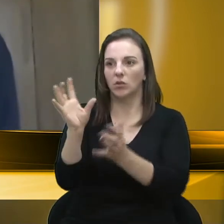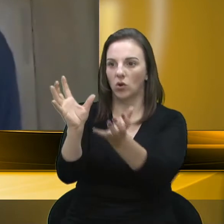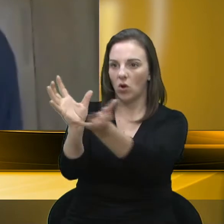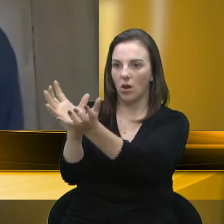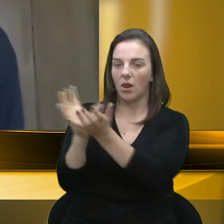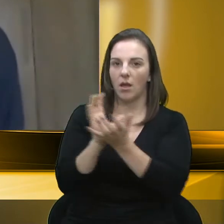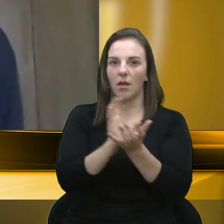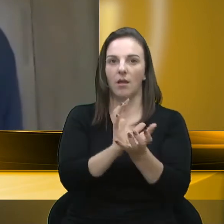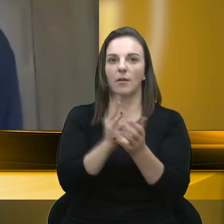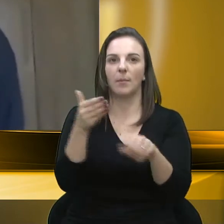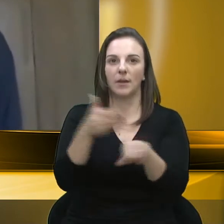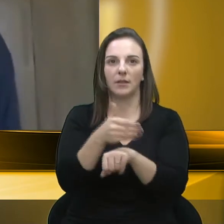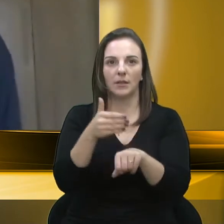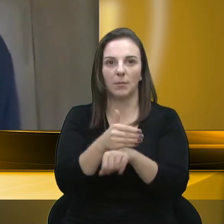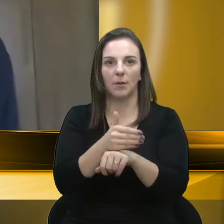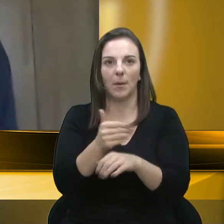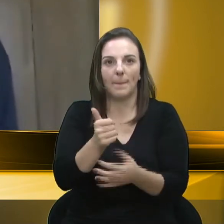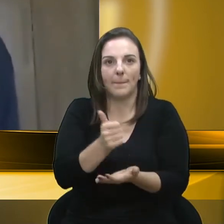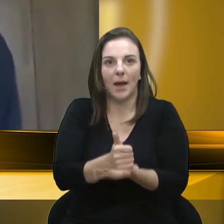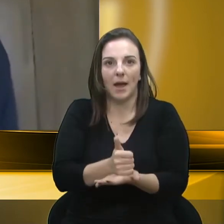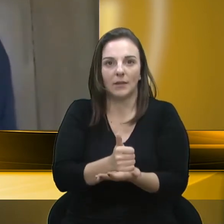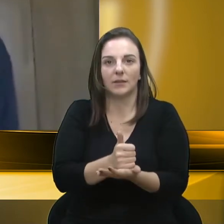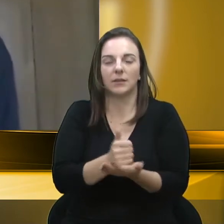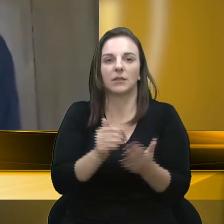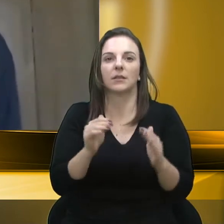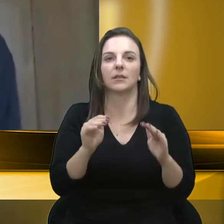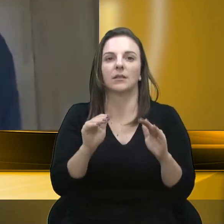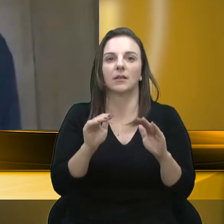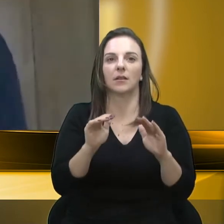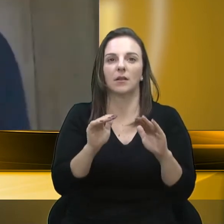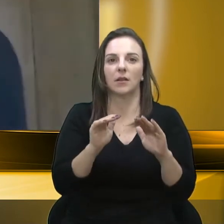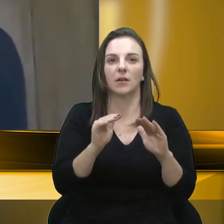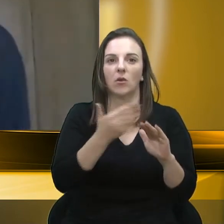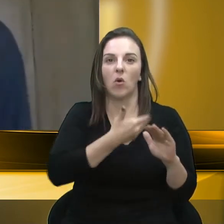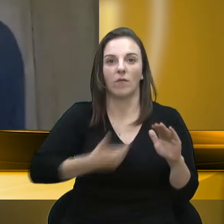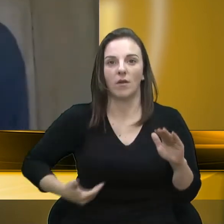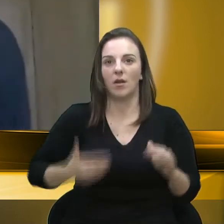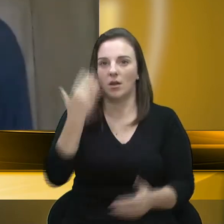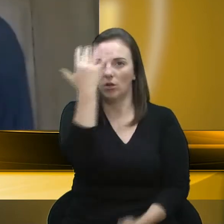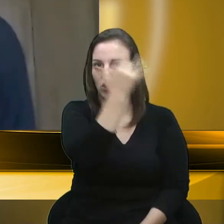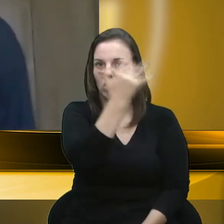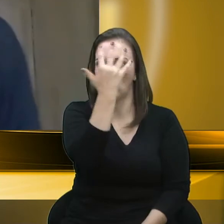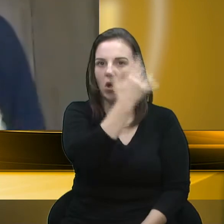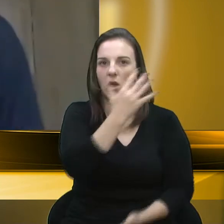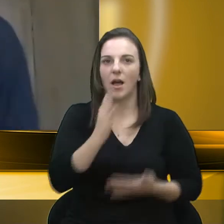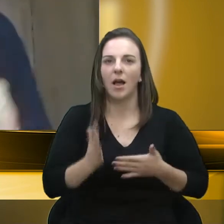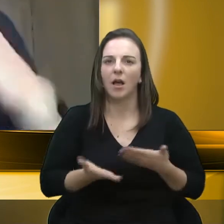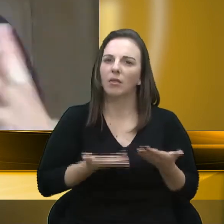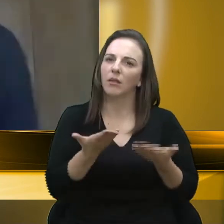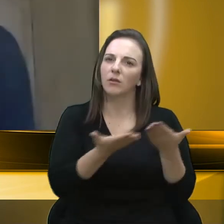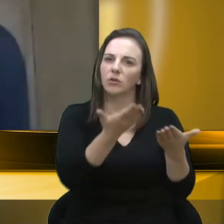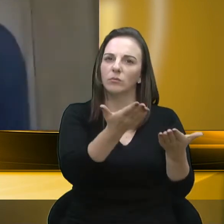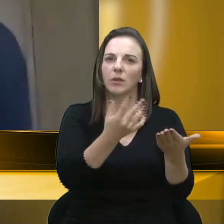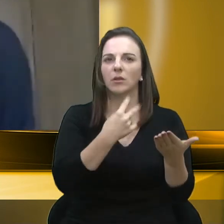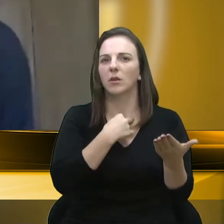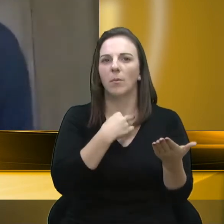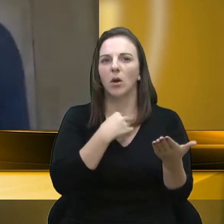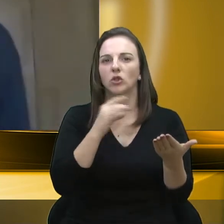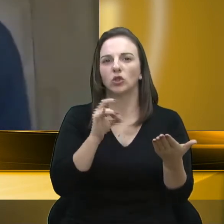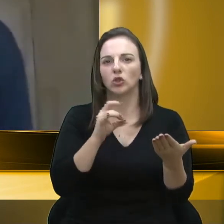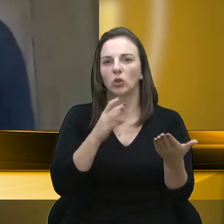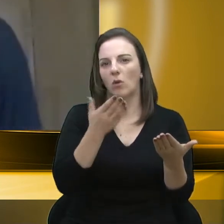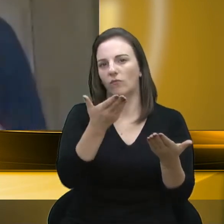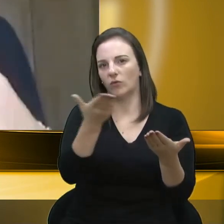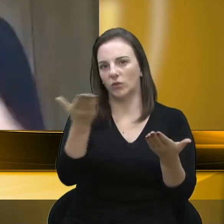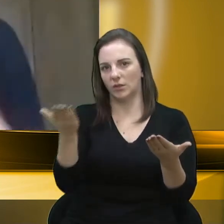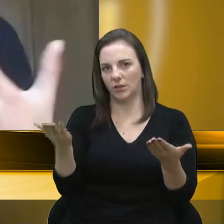fazem parte da base do governo Adiló aqui dentro. Que esse atendimento, ele não seja um atendimento apenas para vocês, mas que ele seja